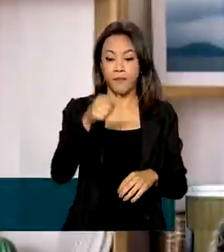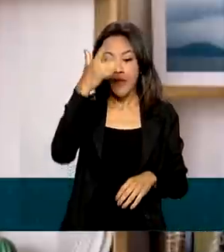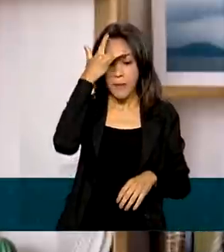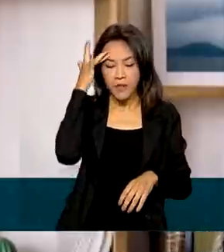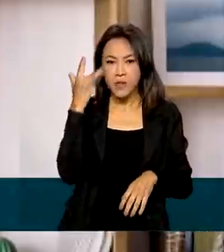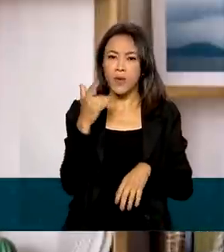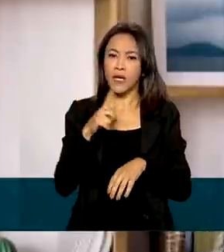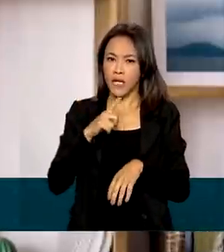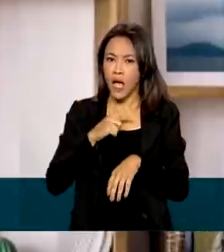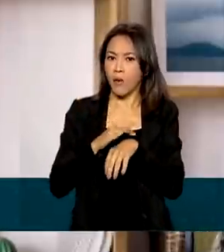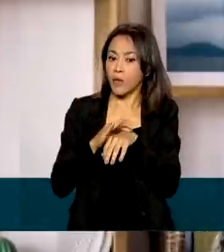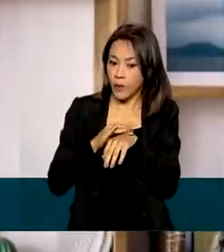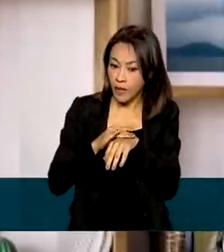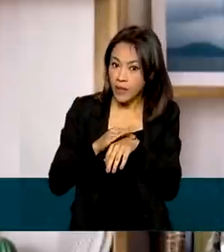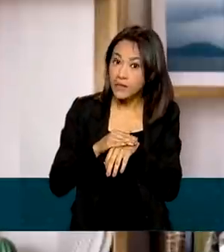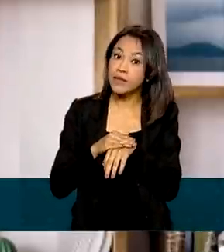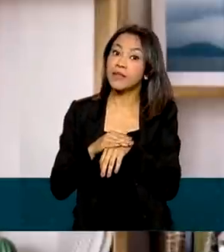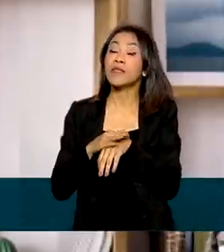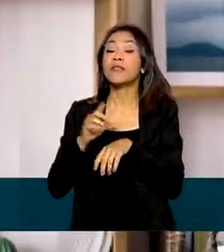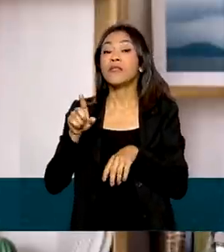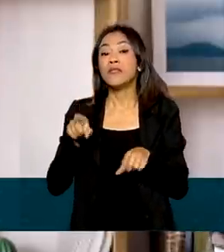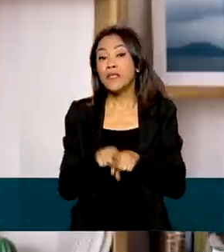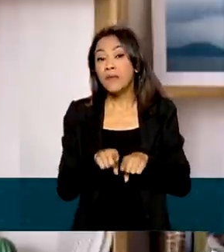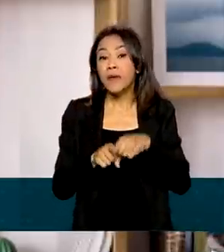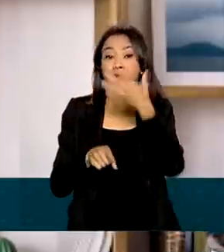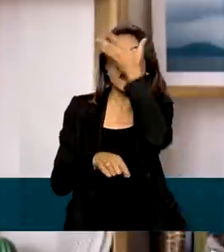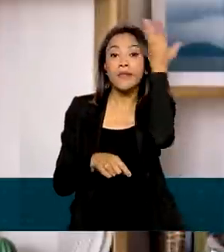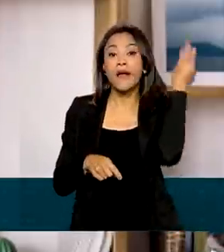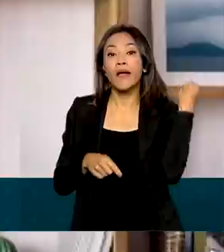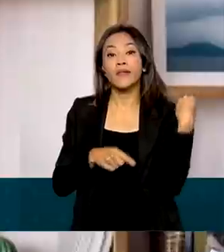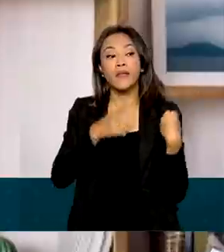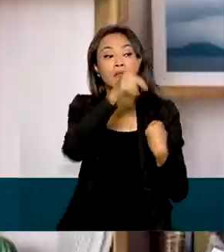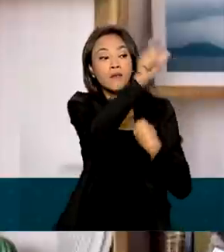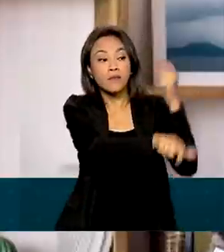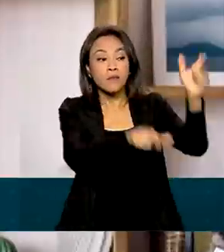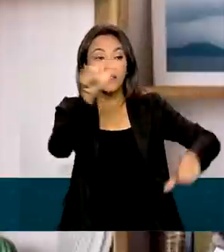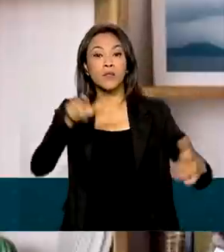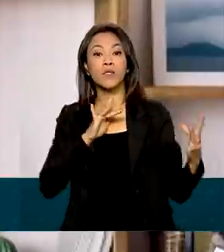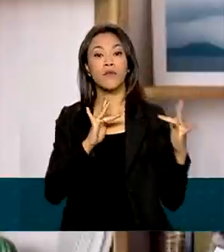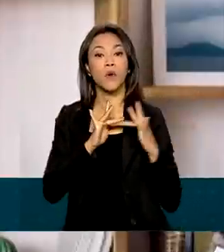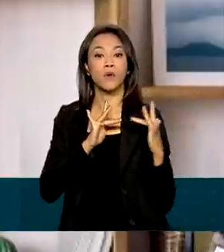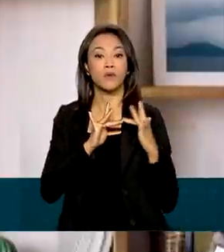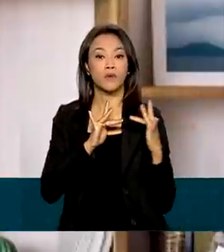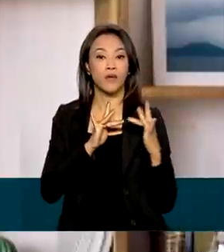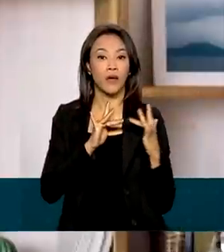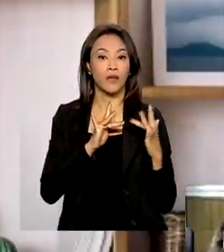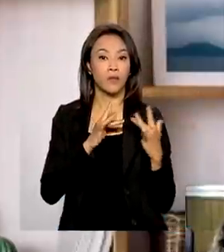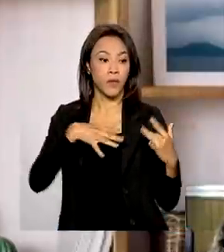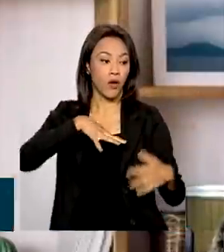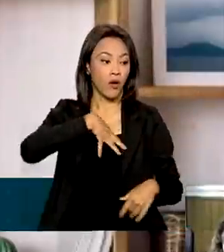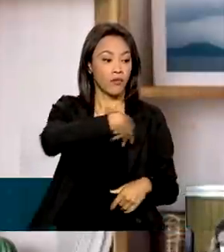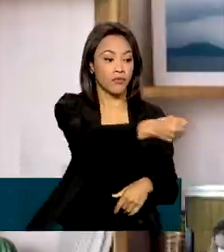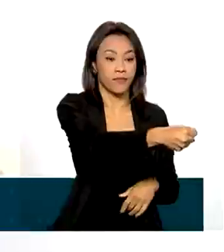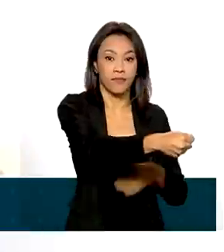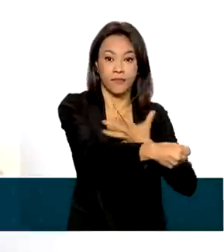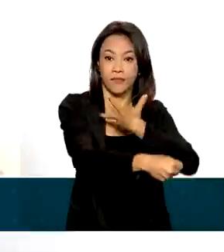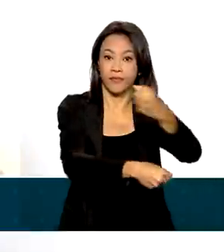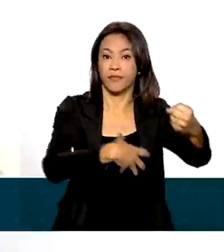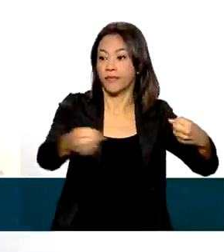que está com tuberculose, mas a gente deixa muito de lado os contatos e aí isso é uma cadeia que não acaba.